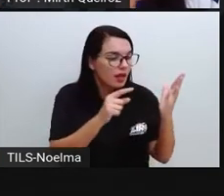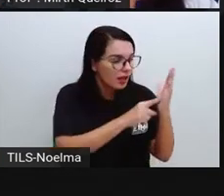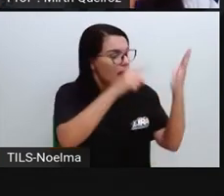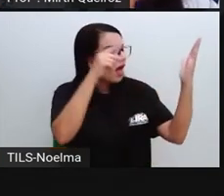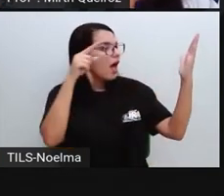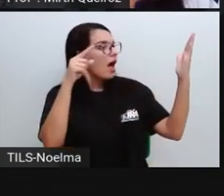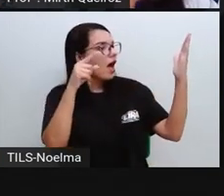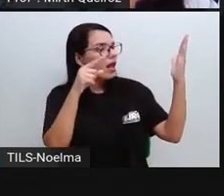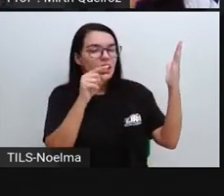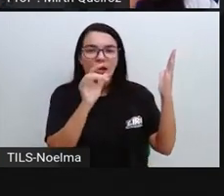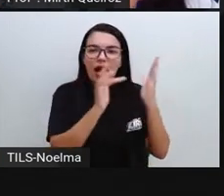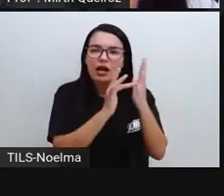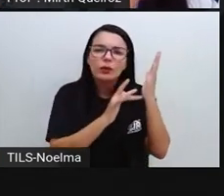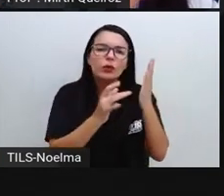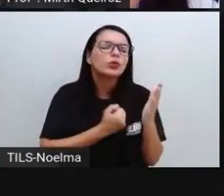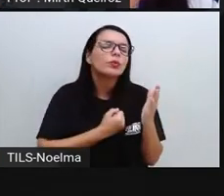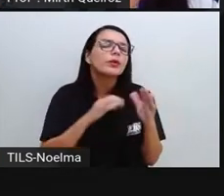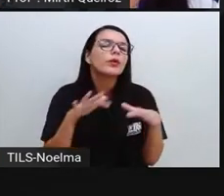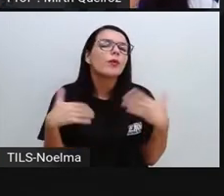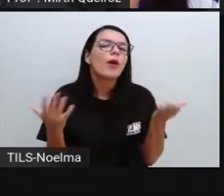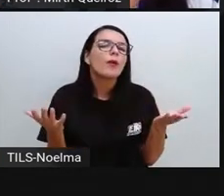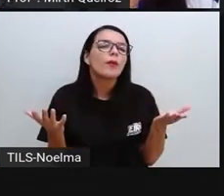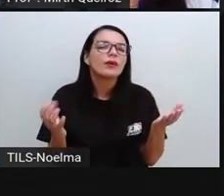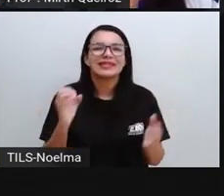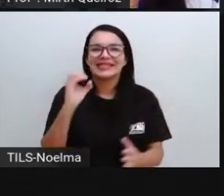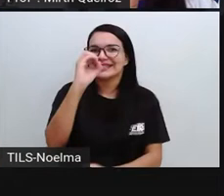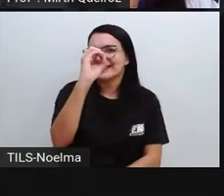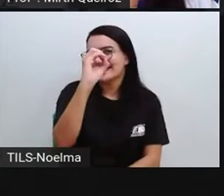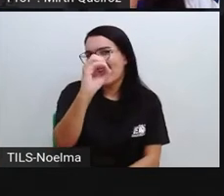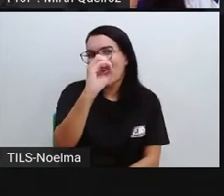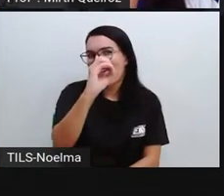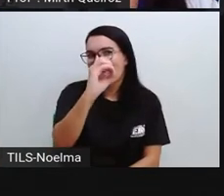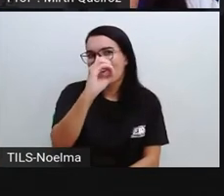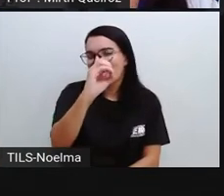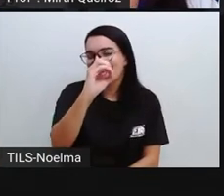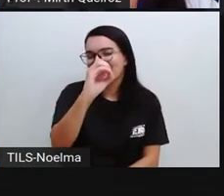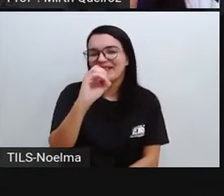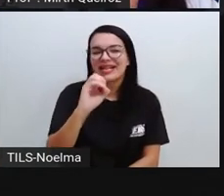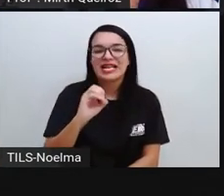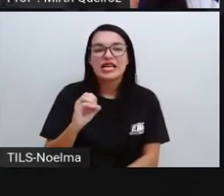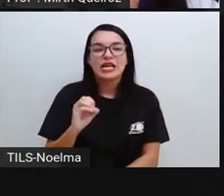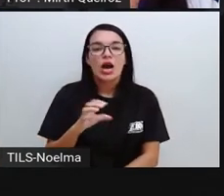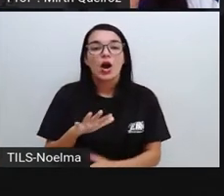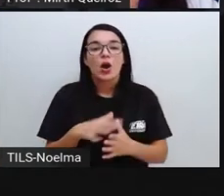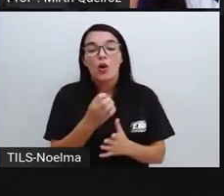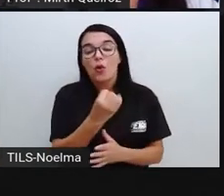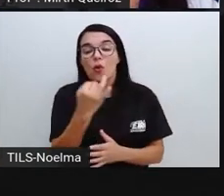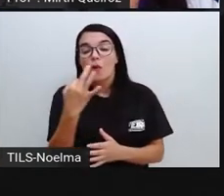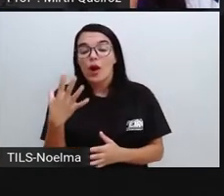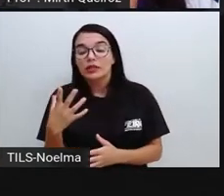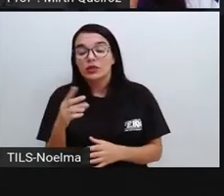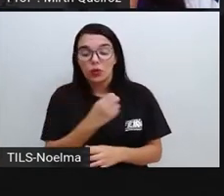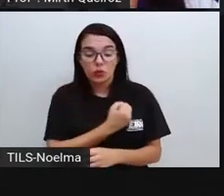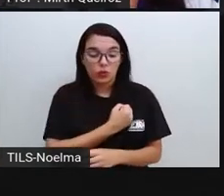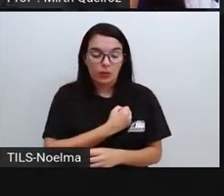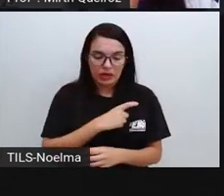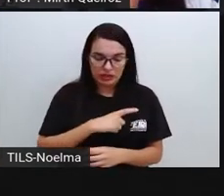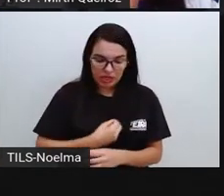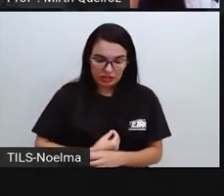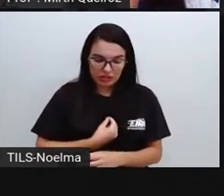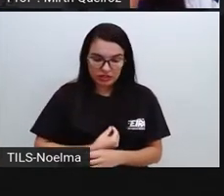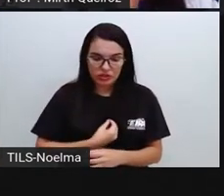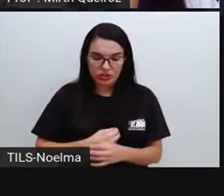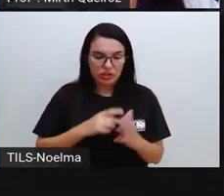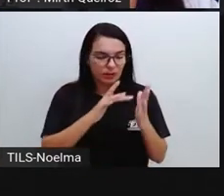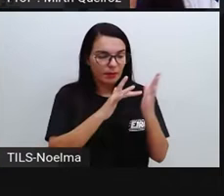liga uma calculadora? É o número zero, né? Quais os números que existem na calculadora?